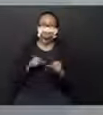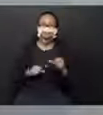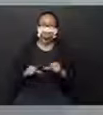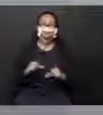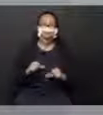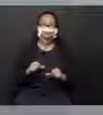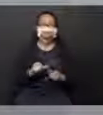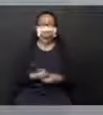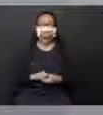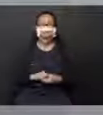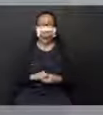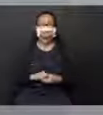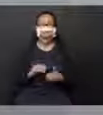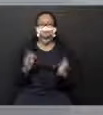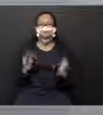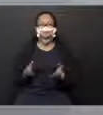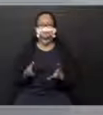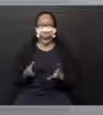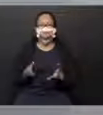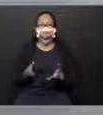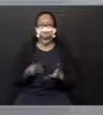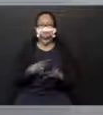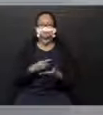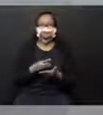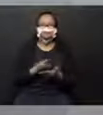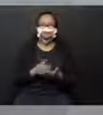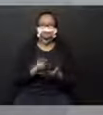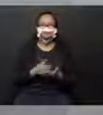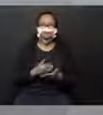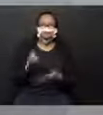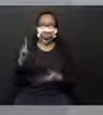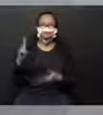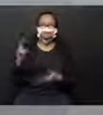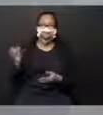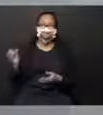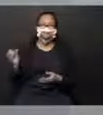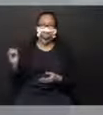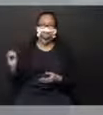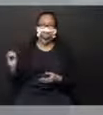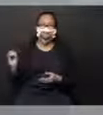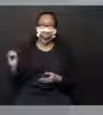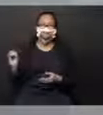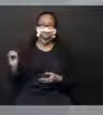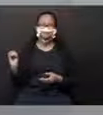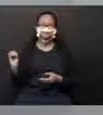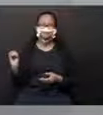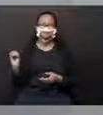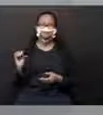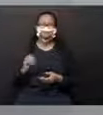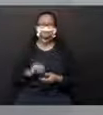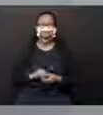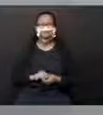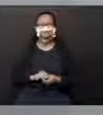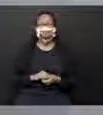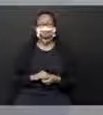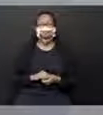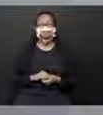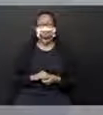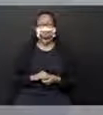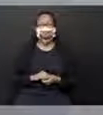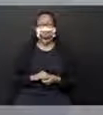Ah, agora nós vamos lá para a página 160. Nós estávamos na 158. Então, a